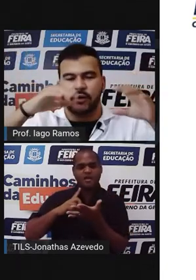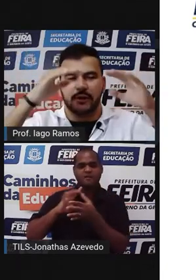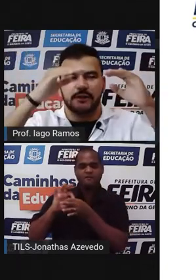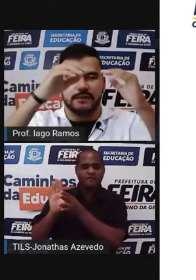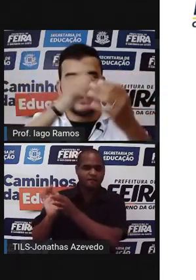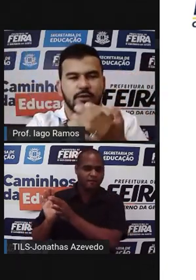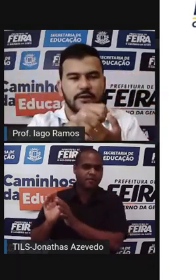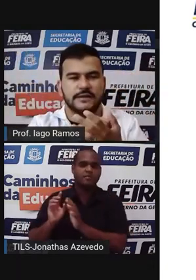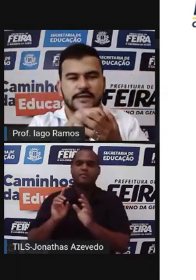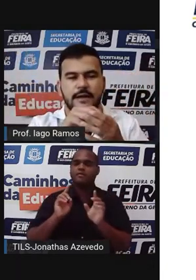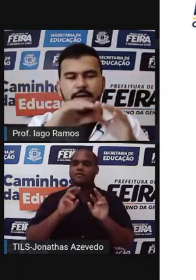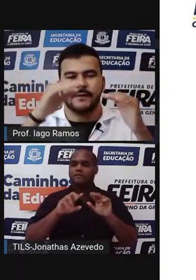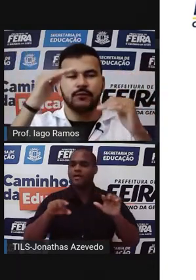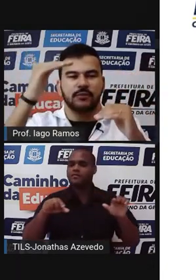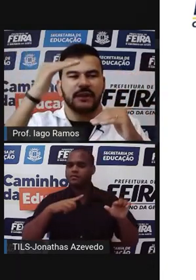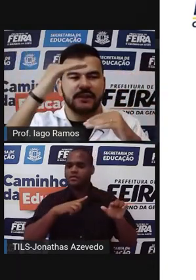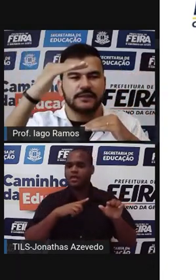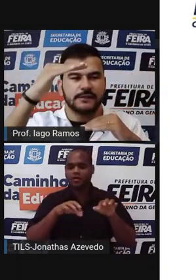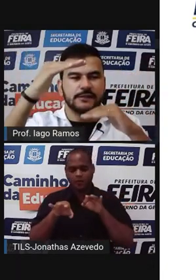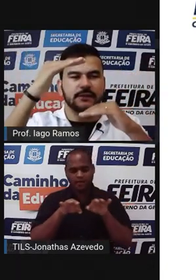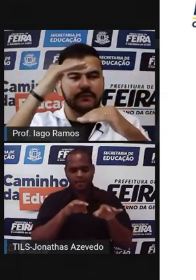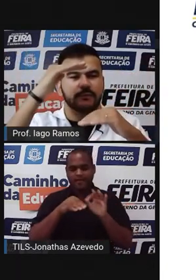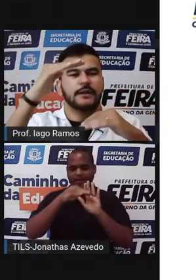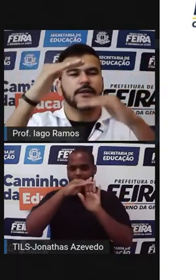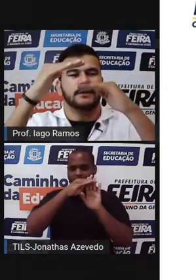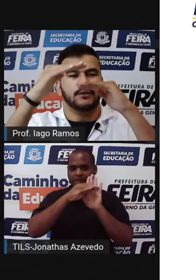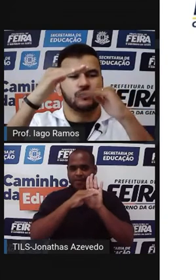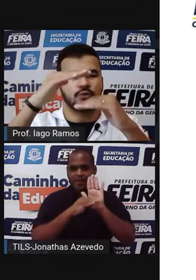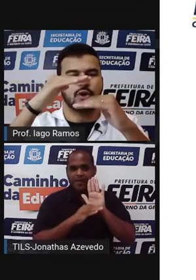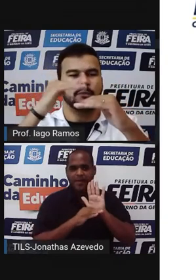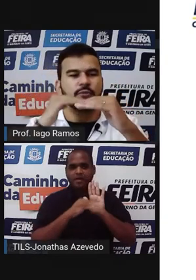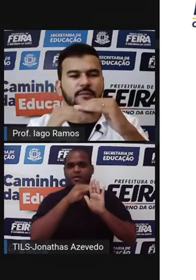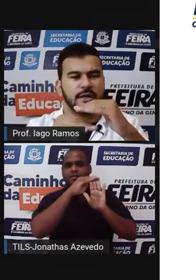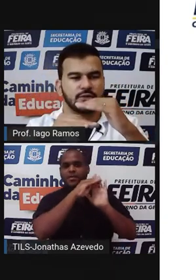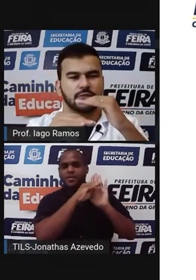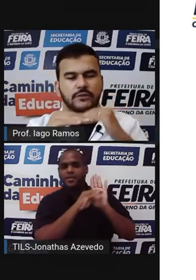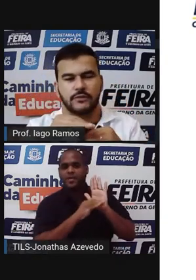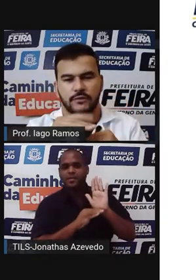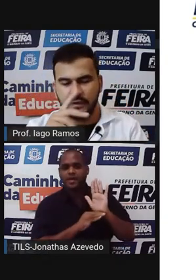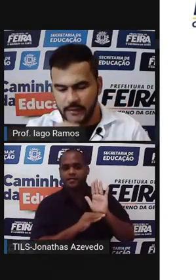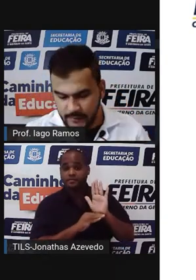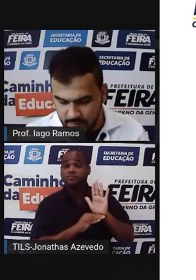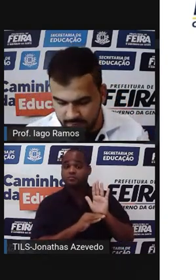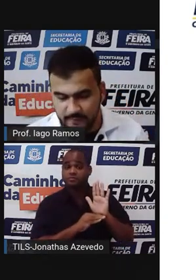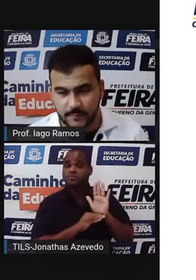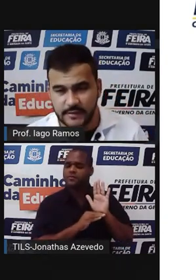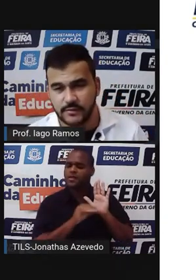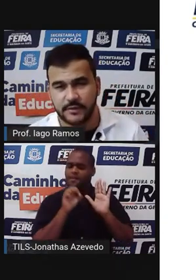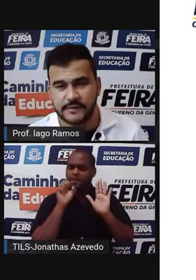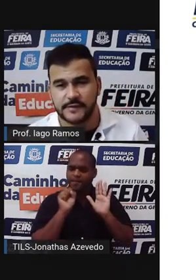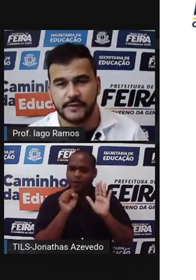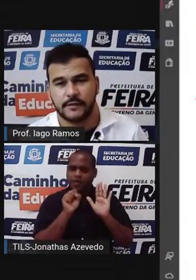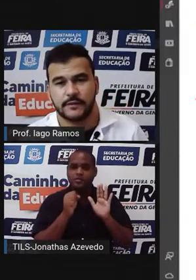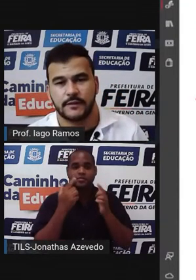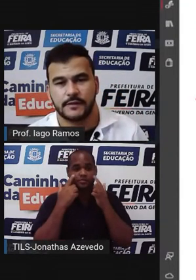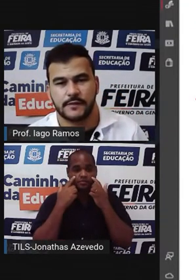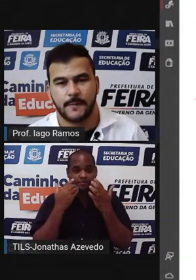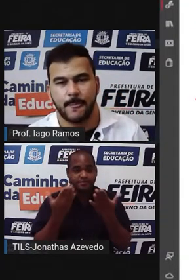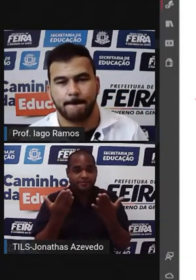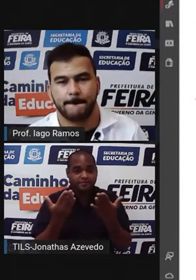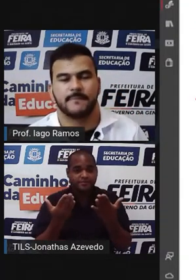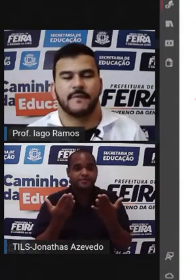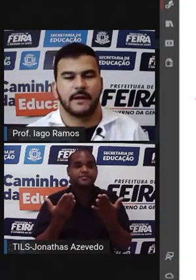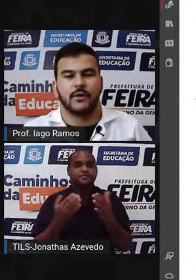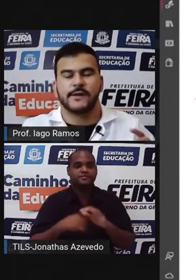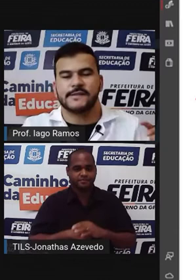e organizar, e organizar uma listazinha, né? Um tópico embaixo do outro. E aí fica mais ou menos assim, ó, olha só.